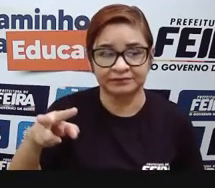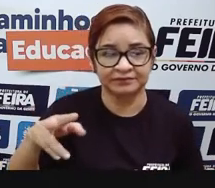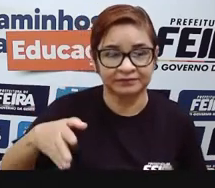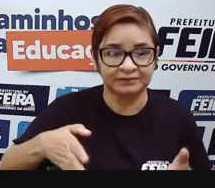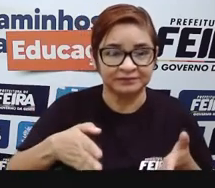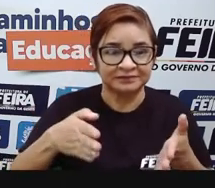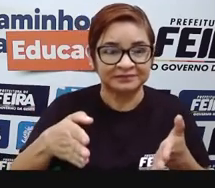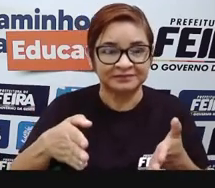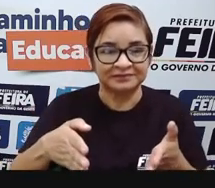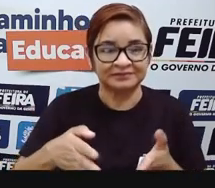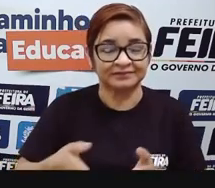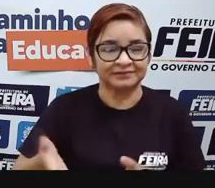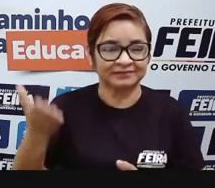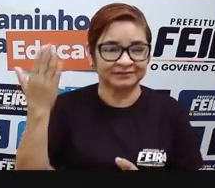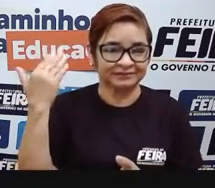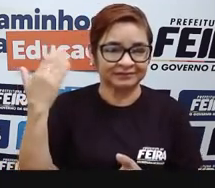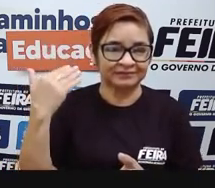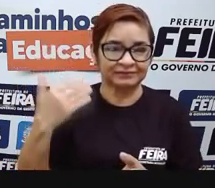dessa parte aqui.